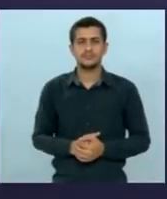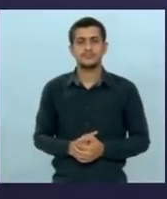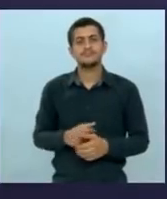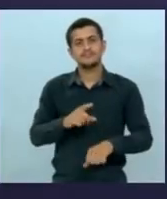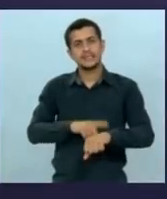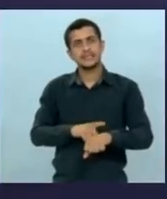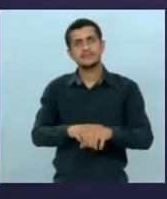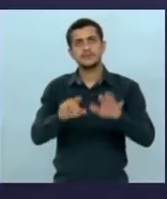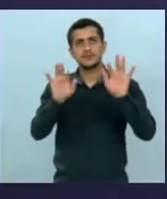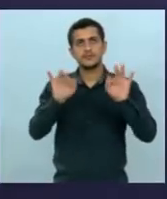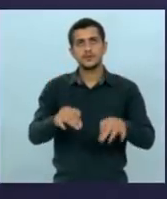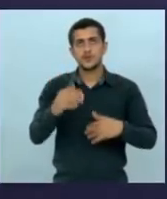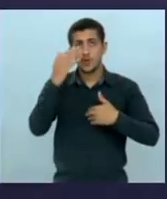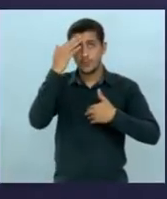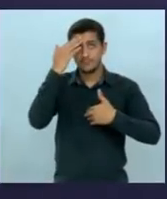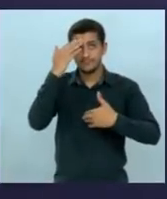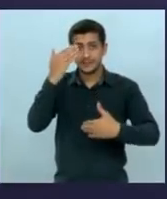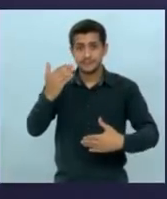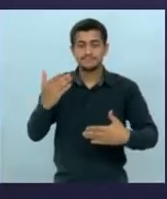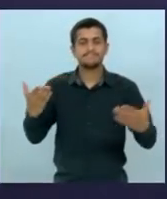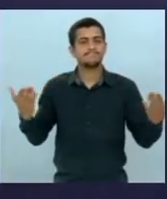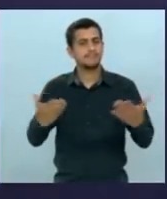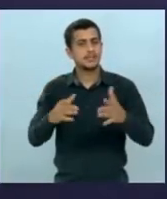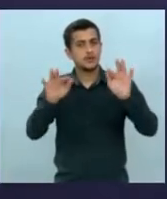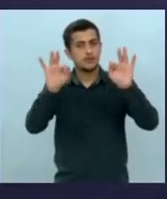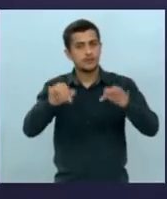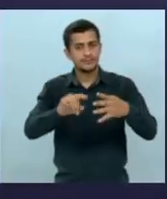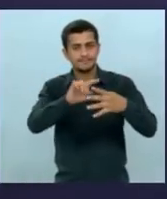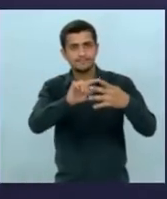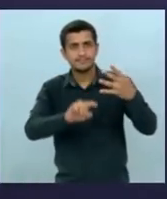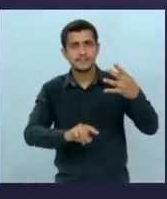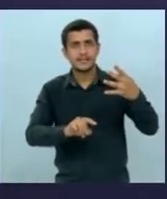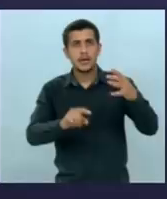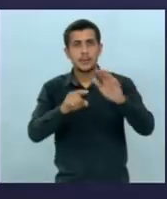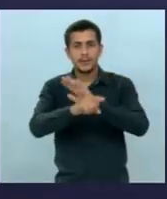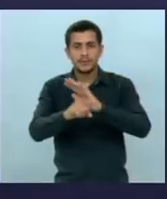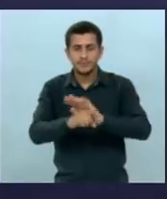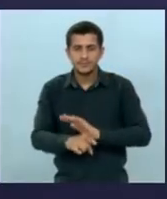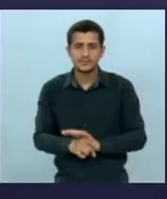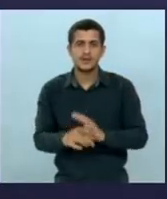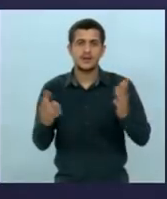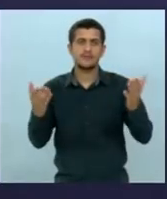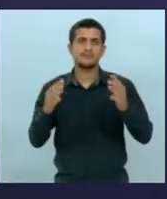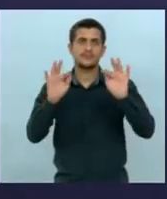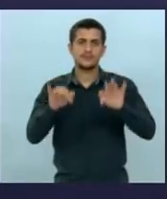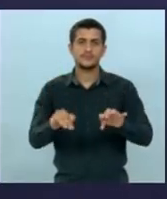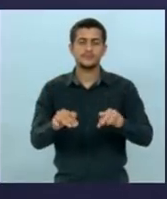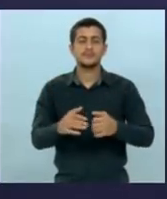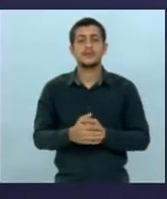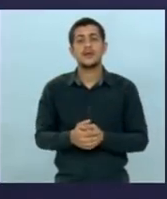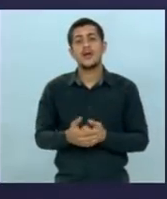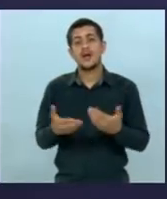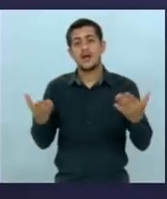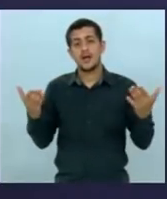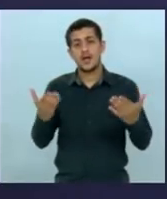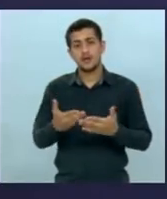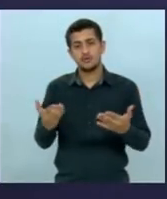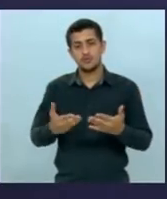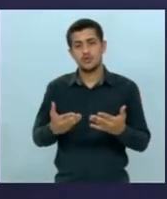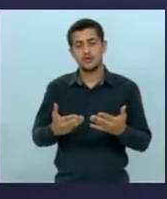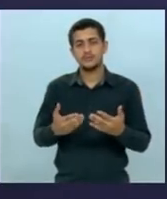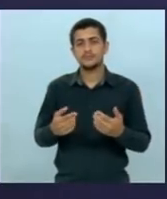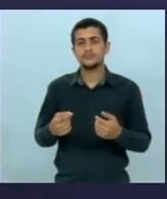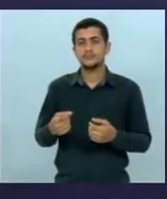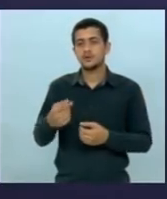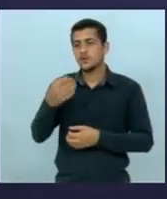encerrado candidato obrigada nós encerramos as rodadas de perguntas do debate e agora abrimos espaço para as últimas